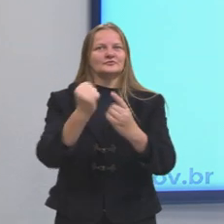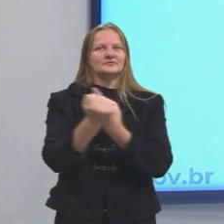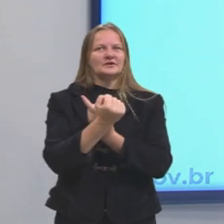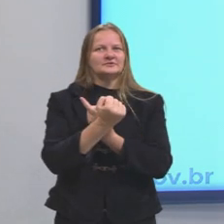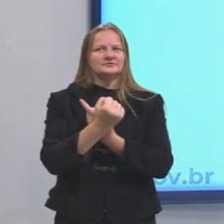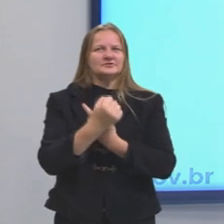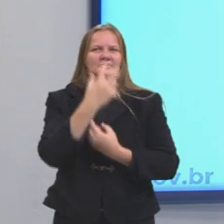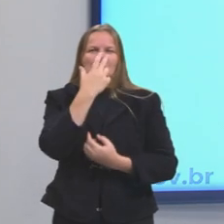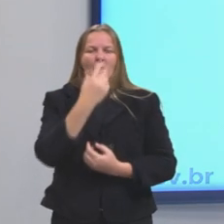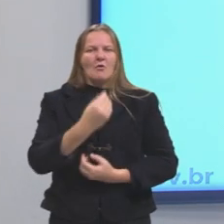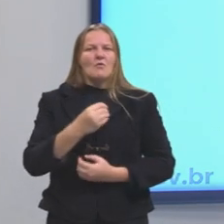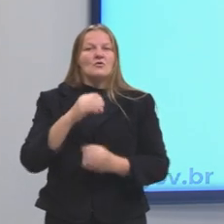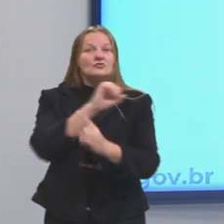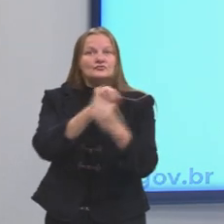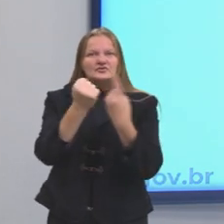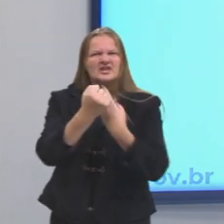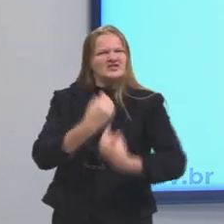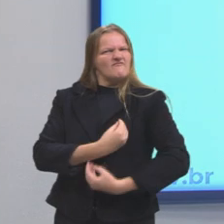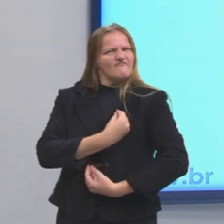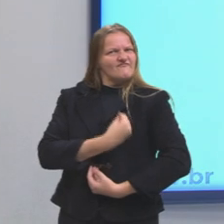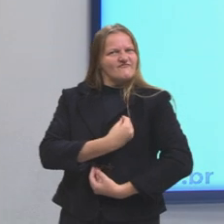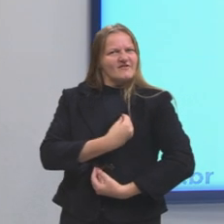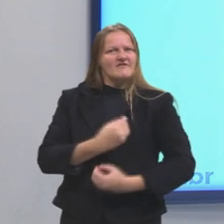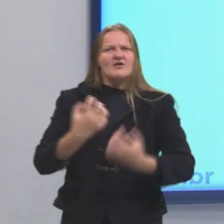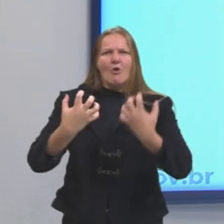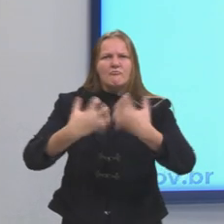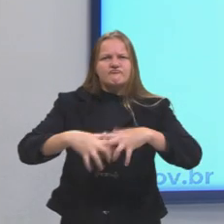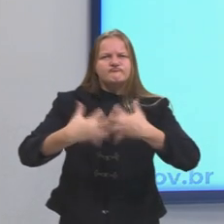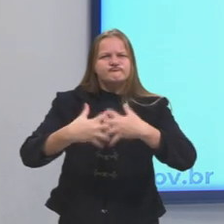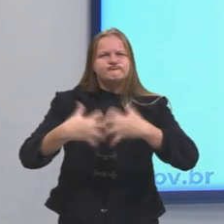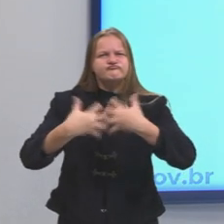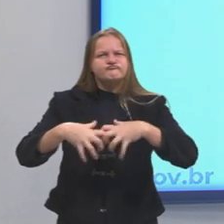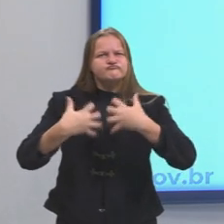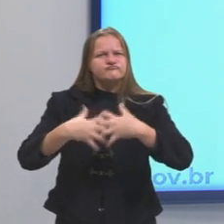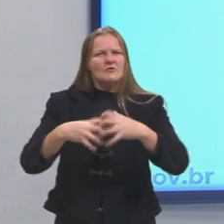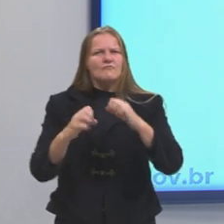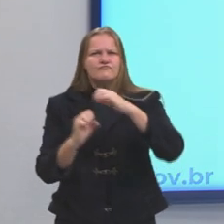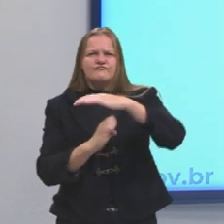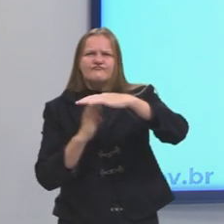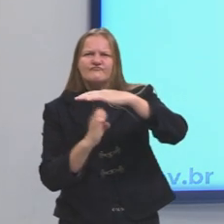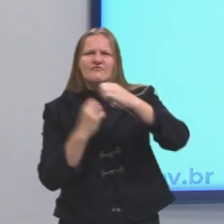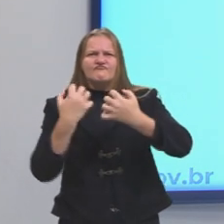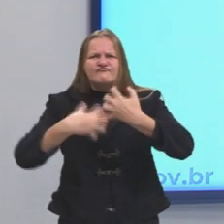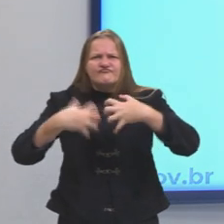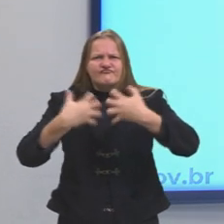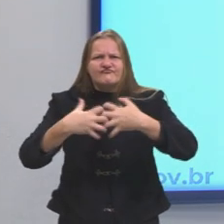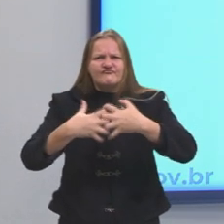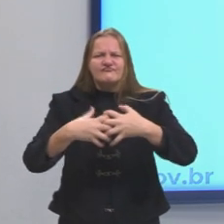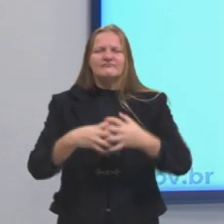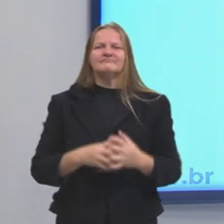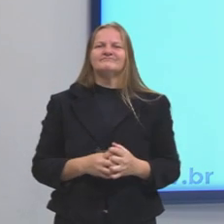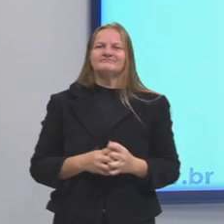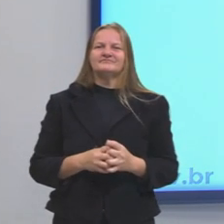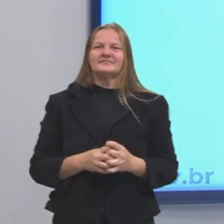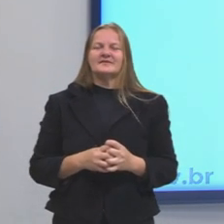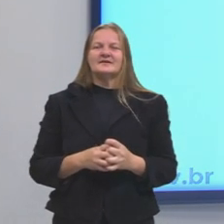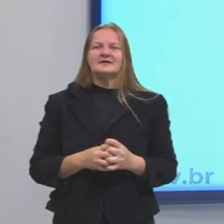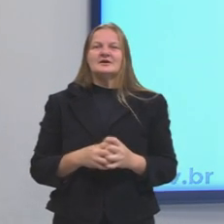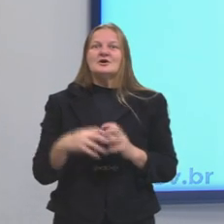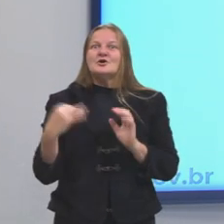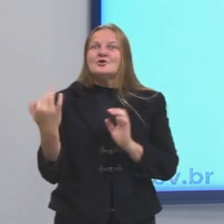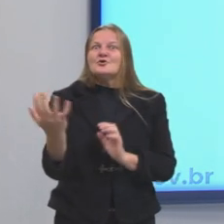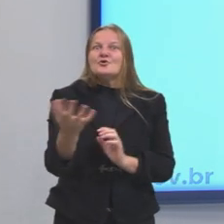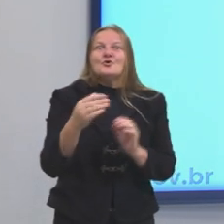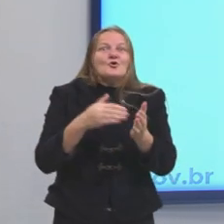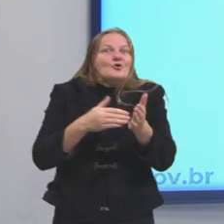olha, um ser vivo, um organismo vivo ou uma máquina. Aí ele defende assim, que o todo é